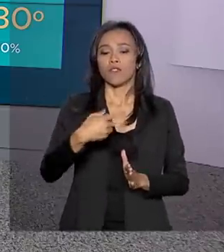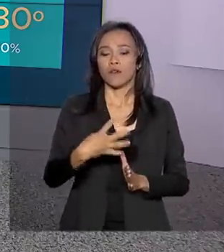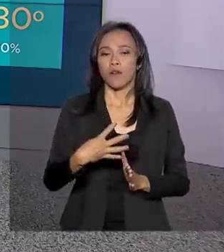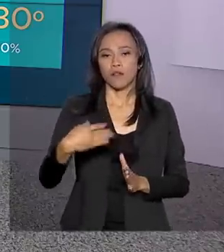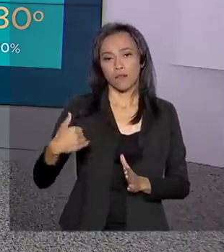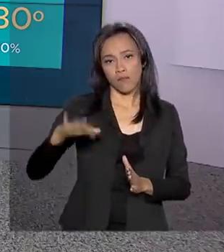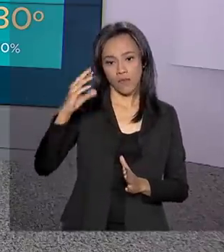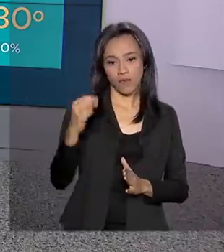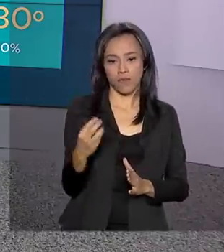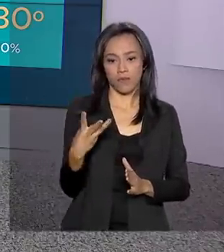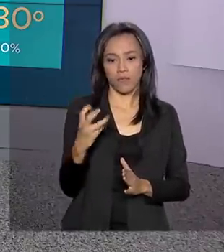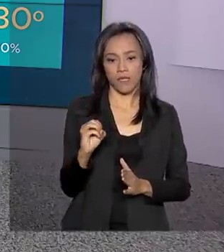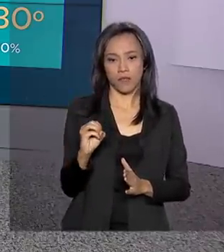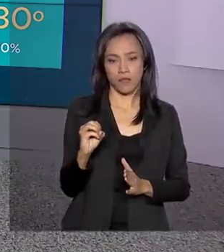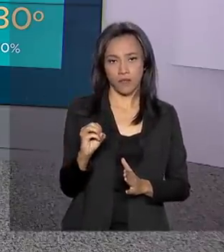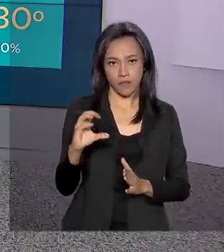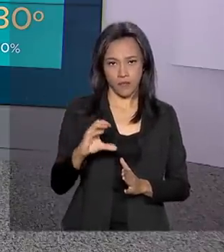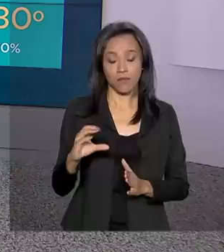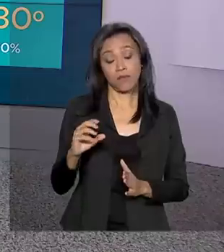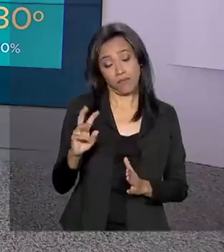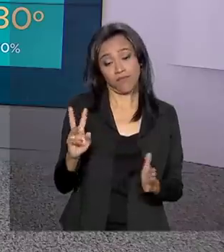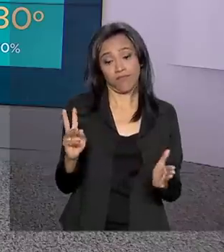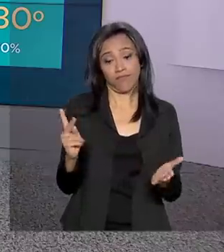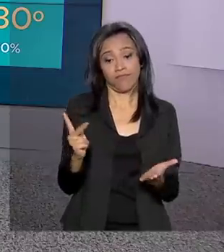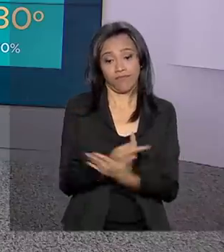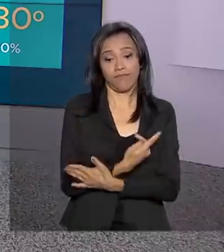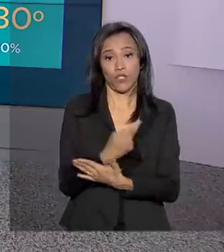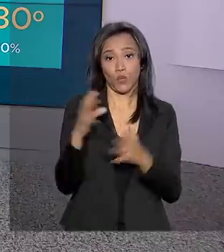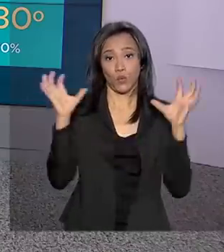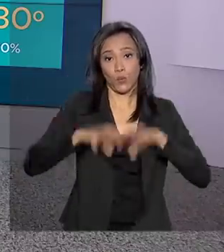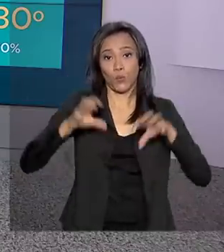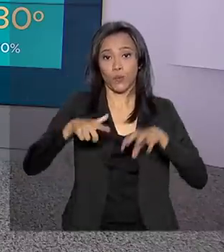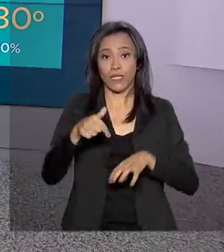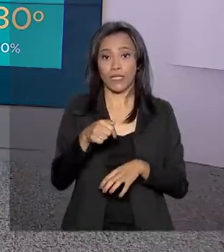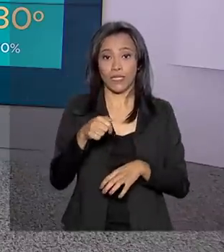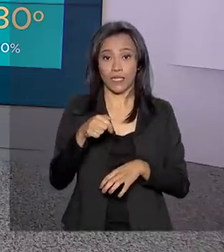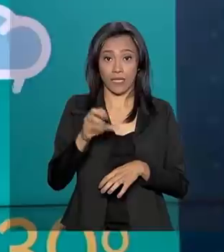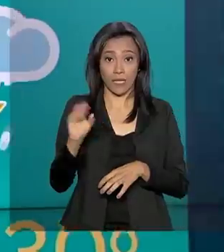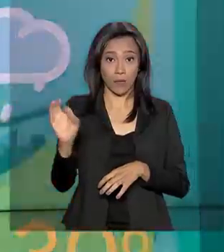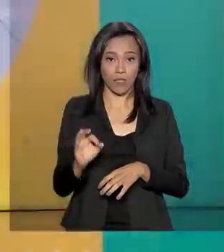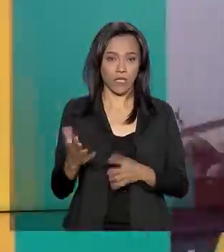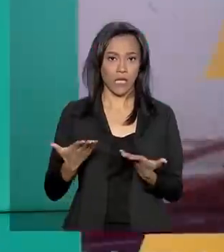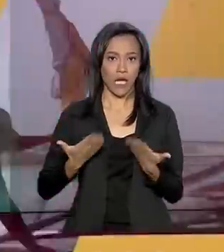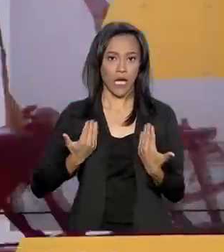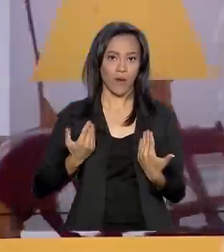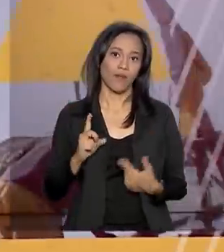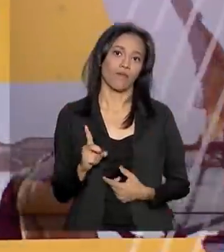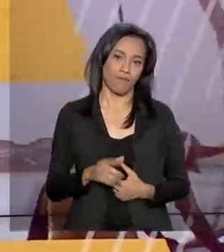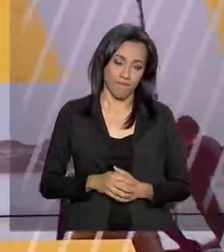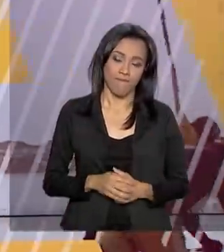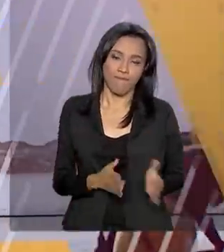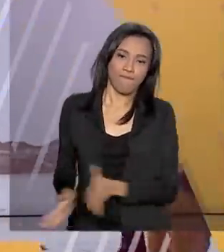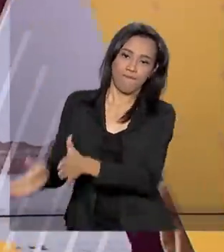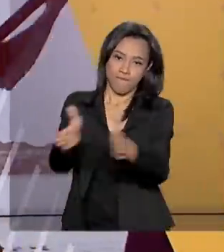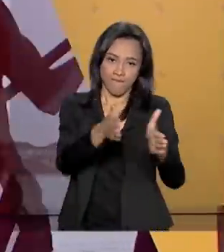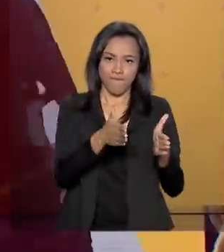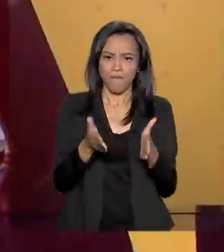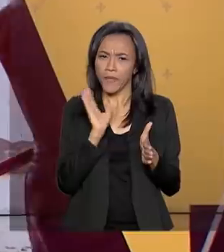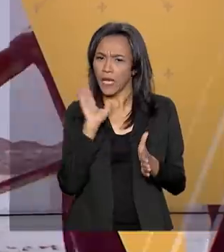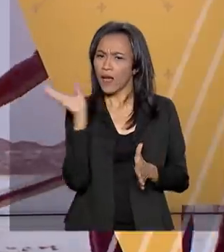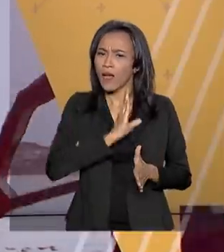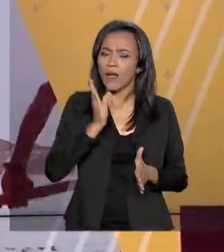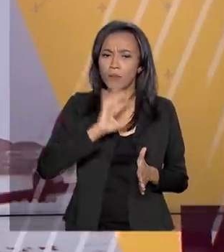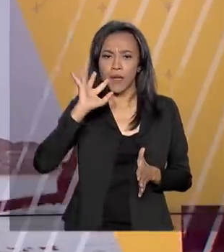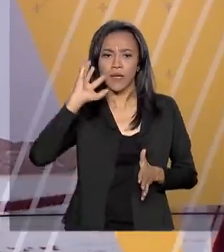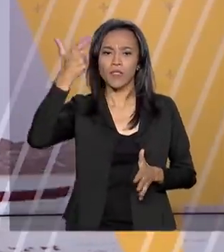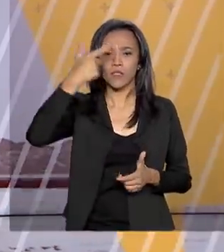30 graus, 70% de possibilidade de chuva. E está fazendo um calorão por lá. Uma alternativa mais rápida de solução